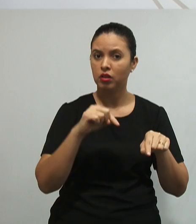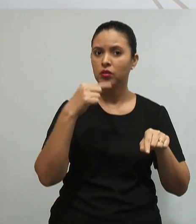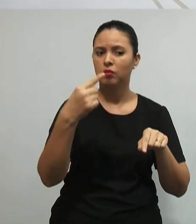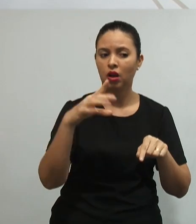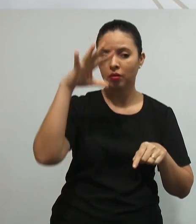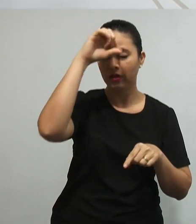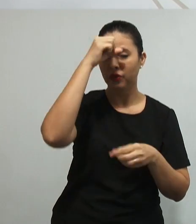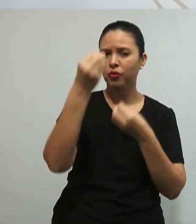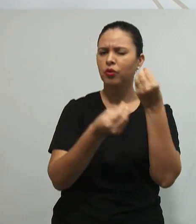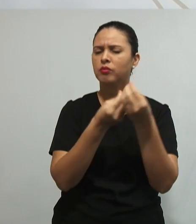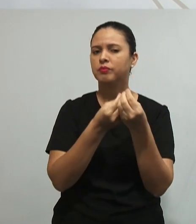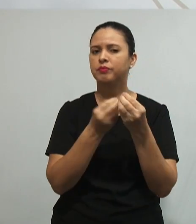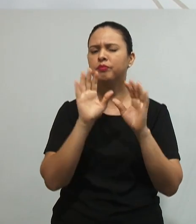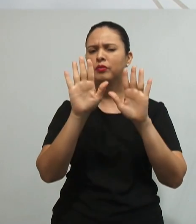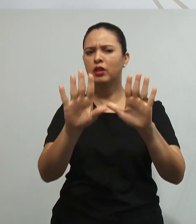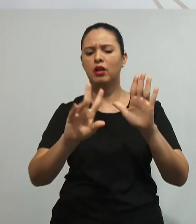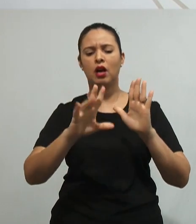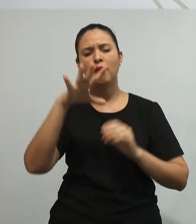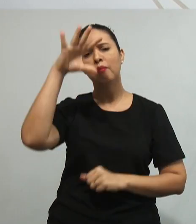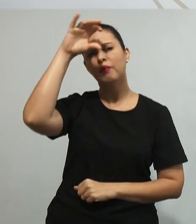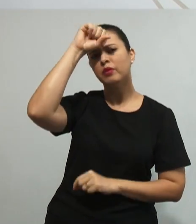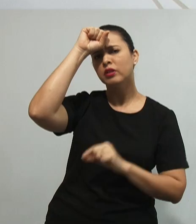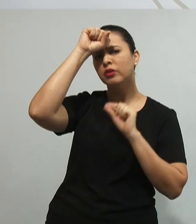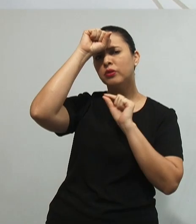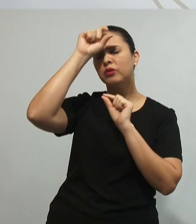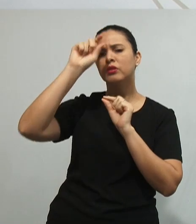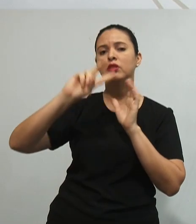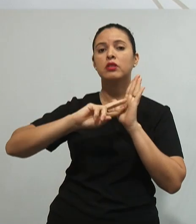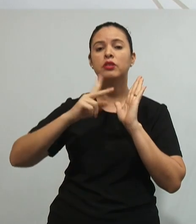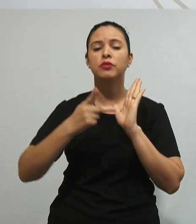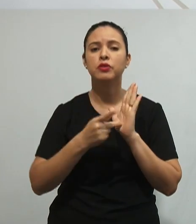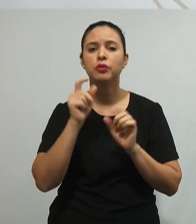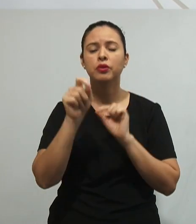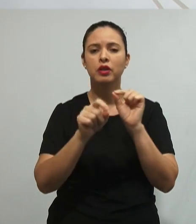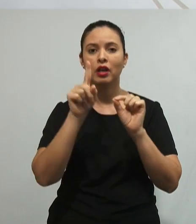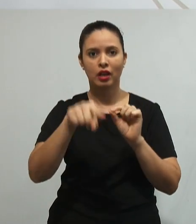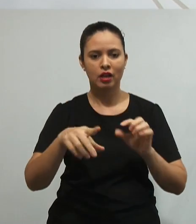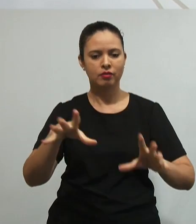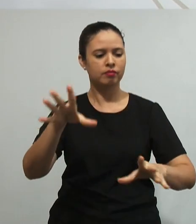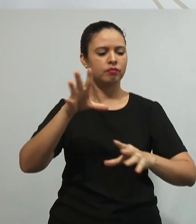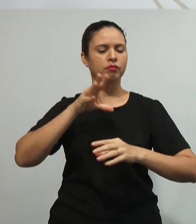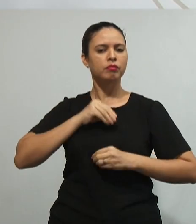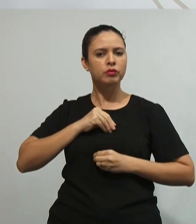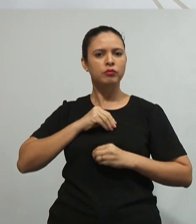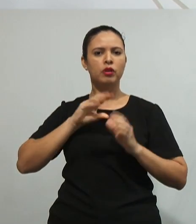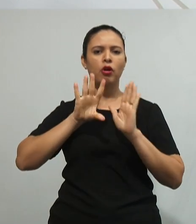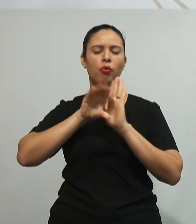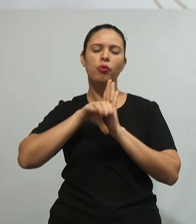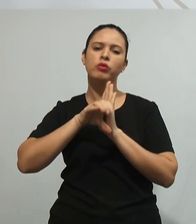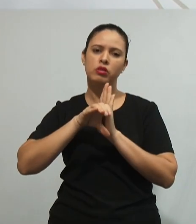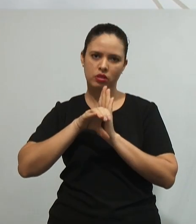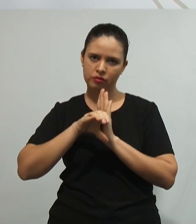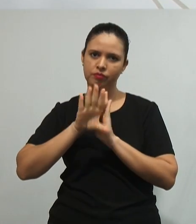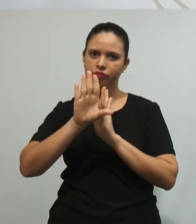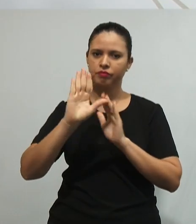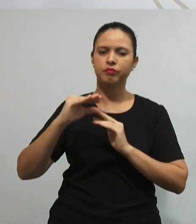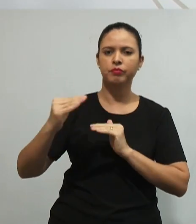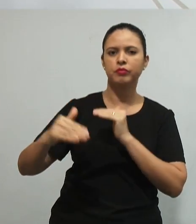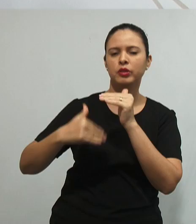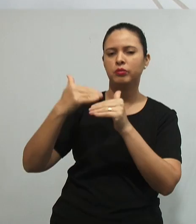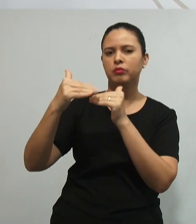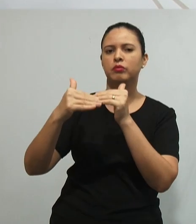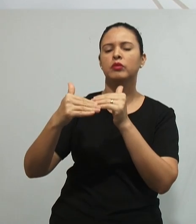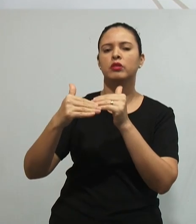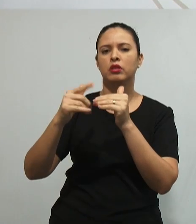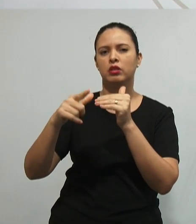Aprender é nos apropriarmos de algo, de algum conceito. E para este processo de